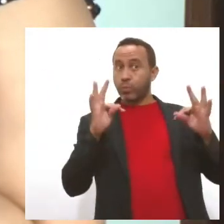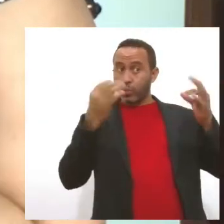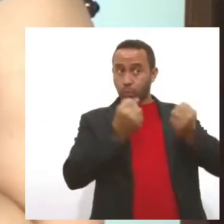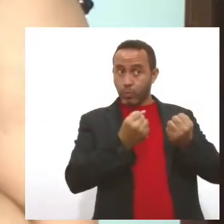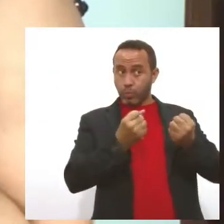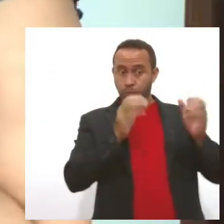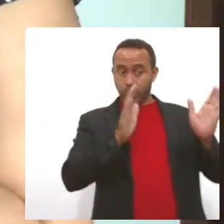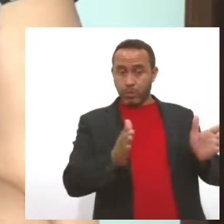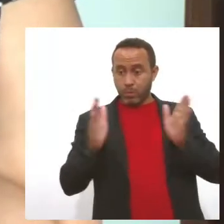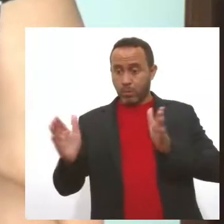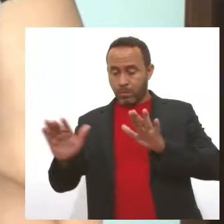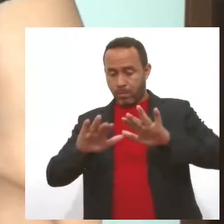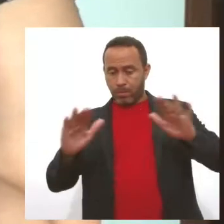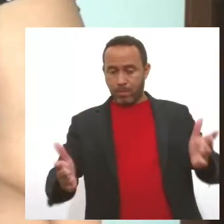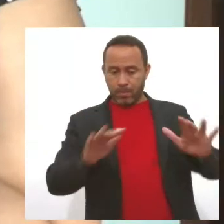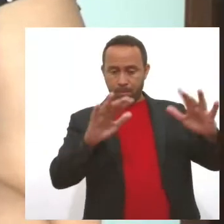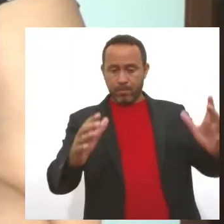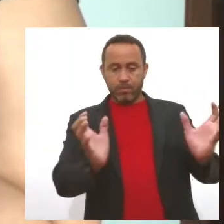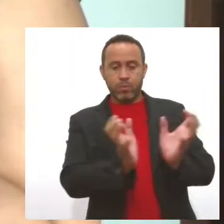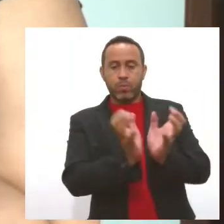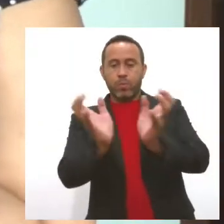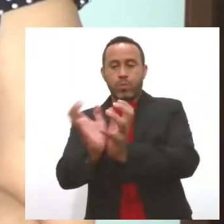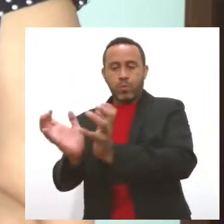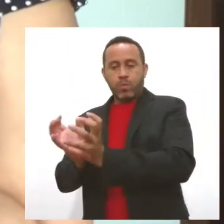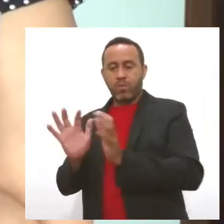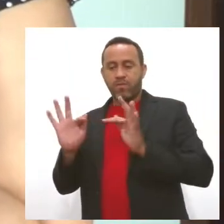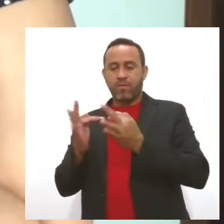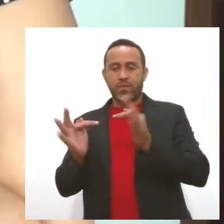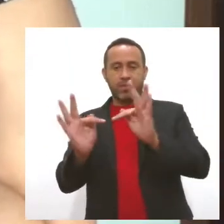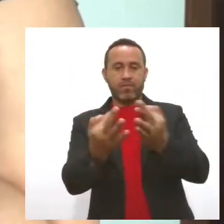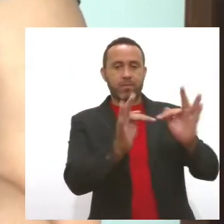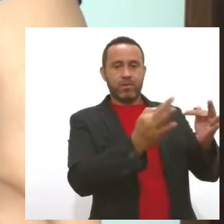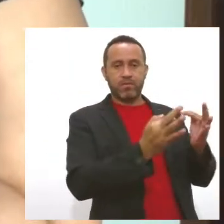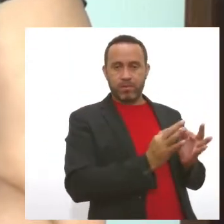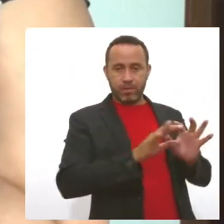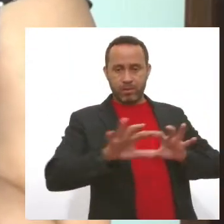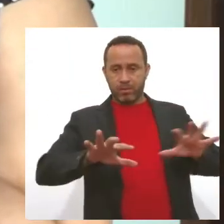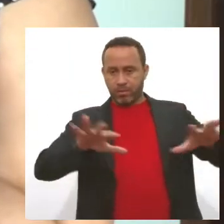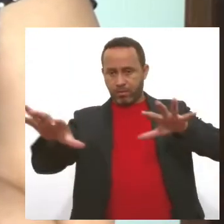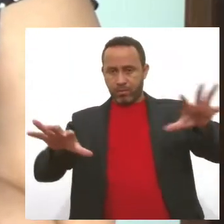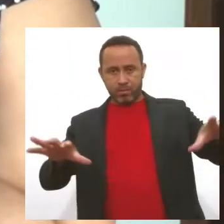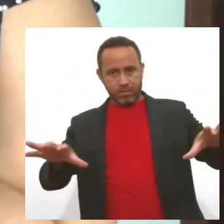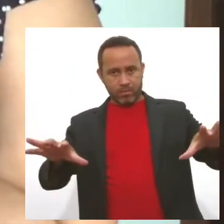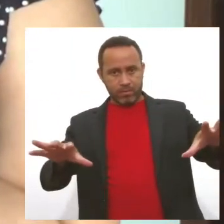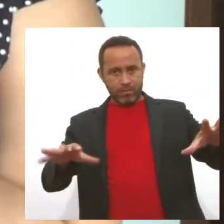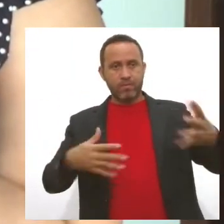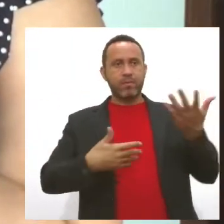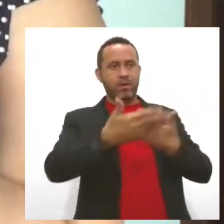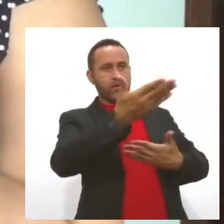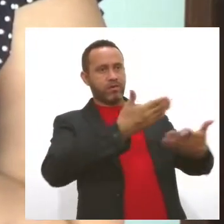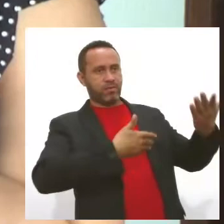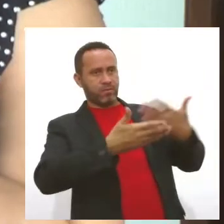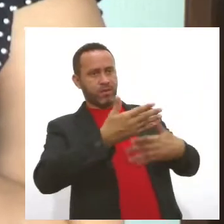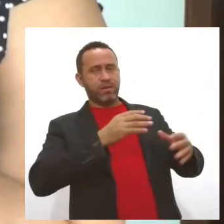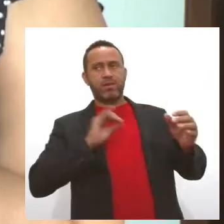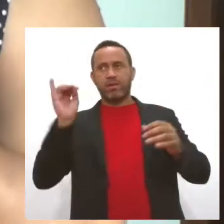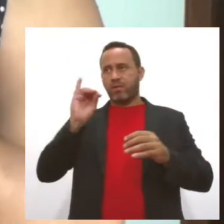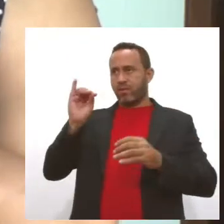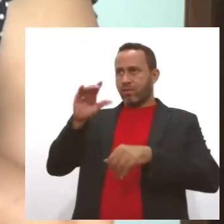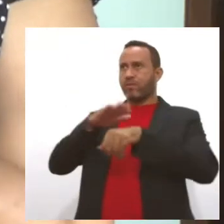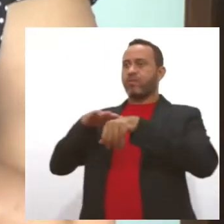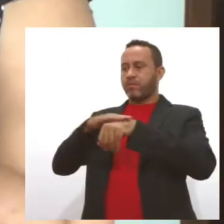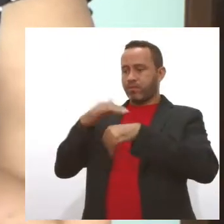mesa dessa é um núcleo familiar. Isso não quer dizer que a gente não vai interagir um entre o outro. Não, a gente vai interagir.